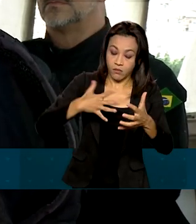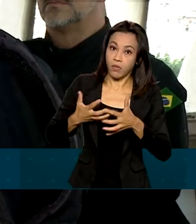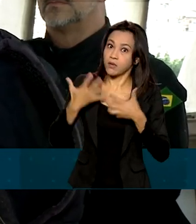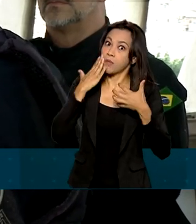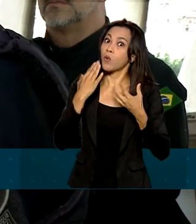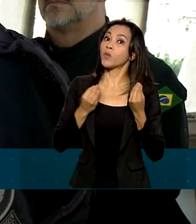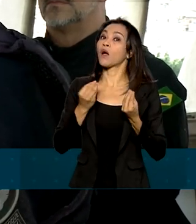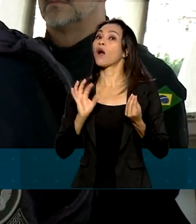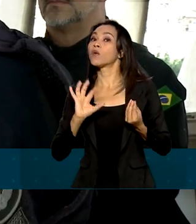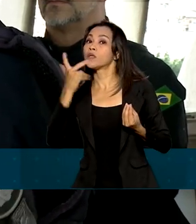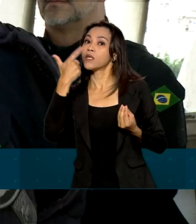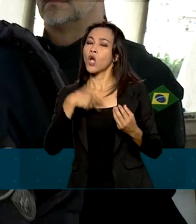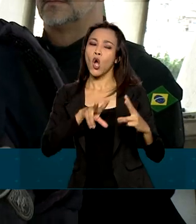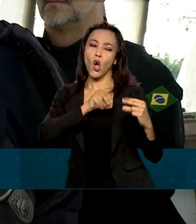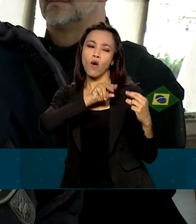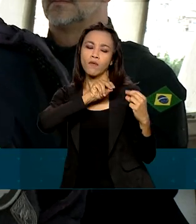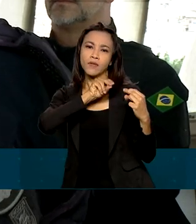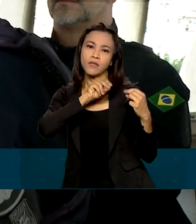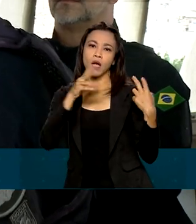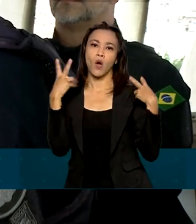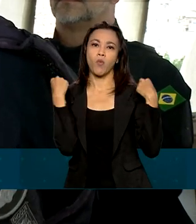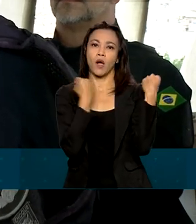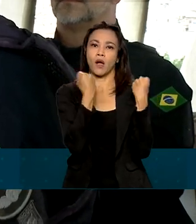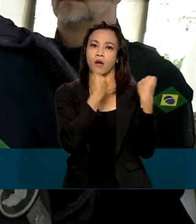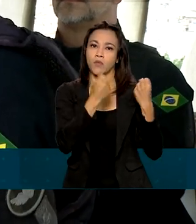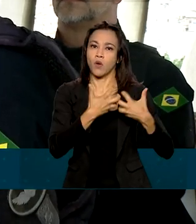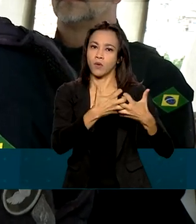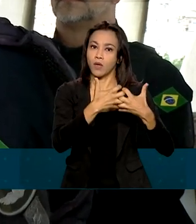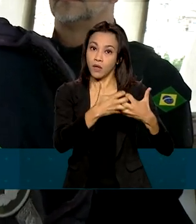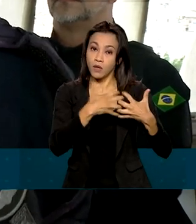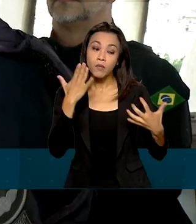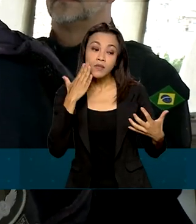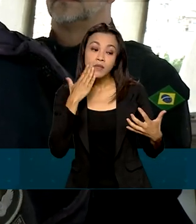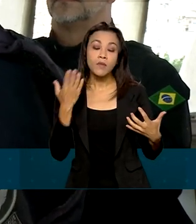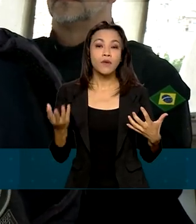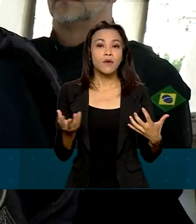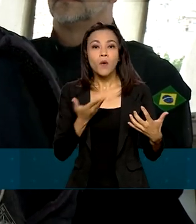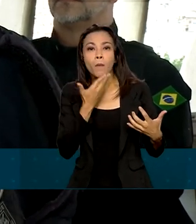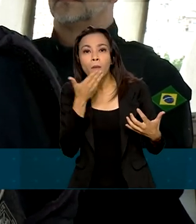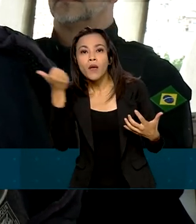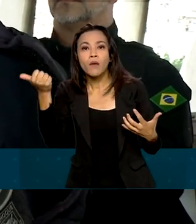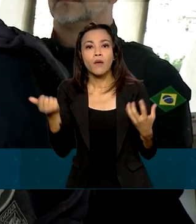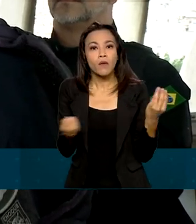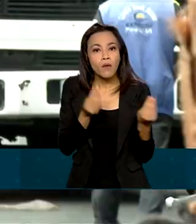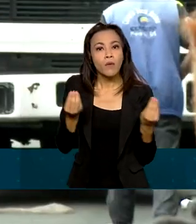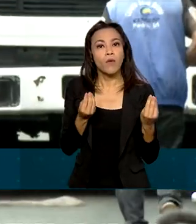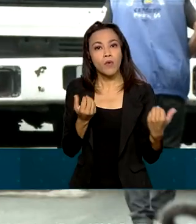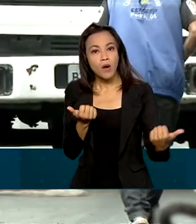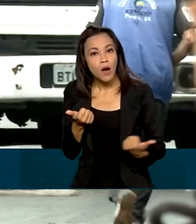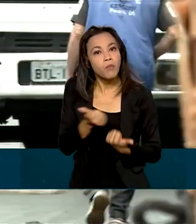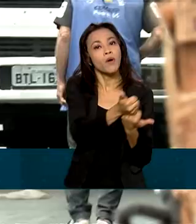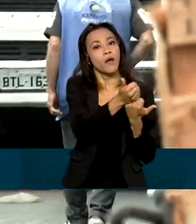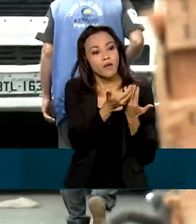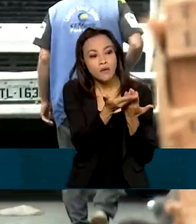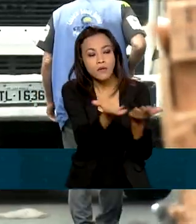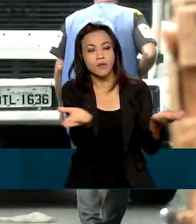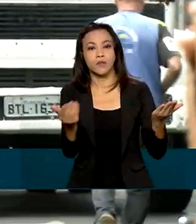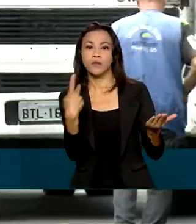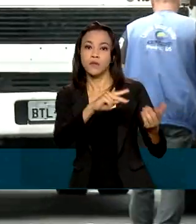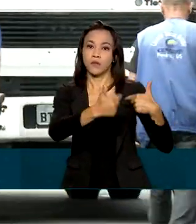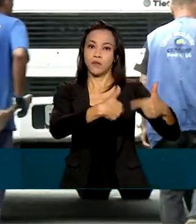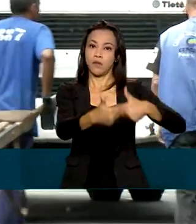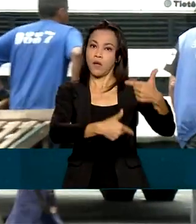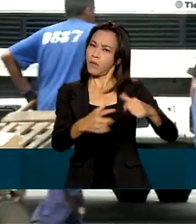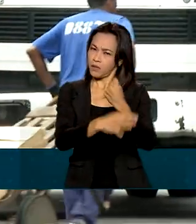os caminhoneiros e ver de que maneira que nós podemos, de alguma forma, viabilizar dentro dos nossos trabalhos, ajudar para que seja um